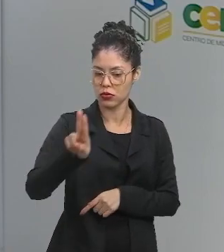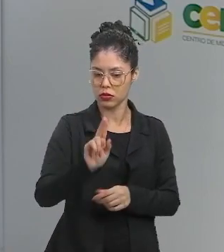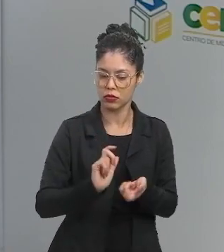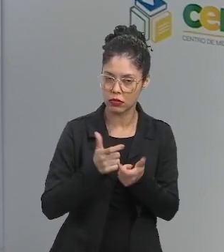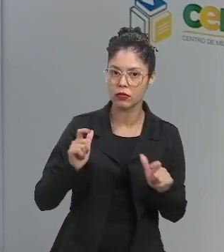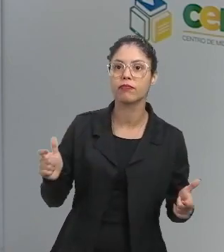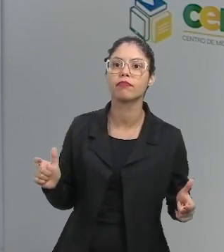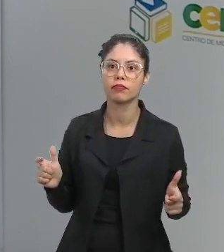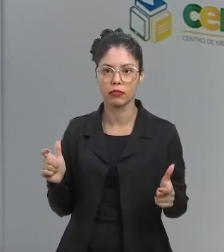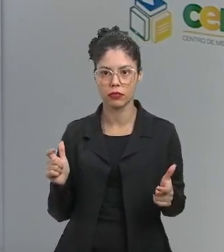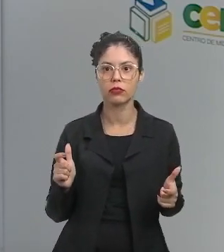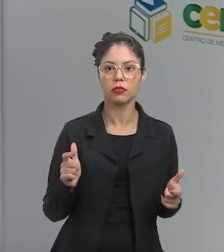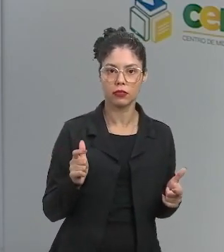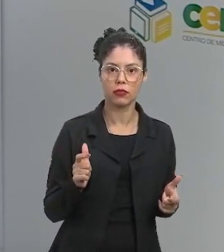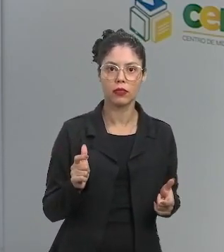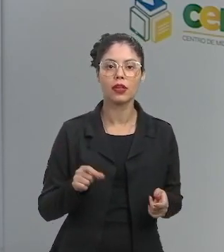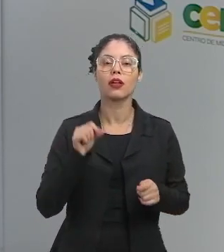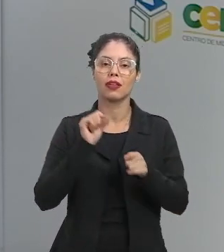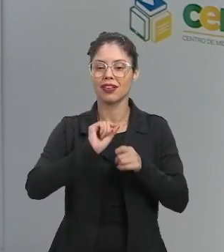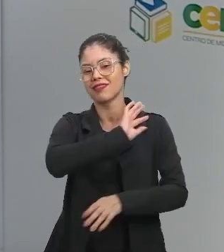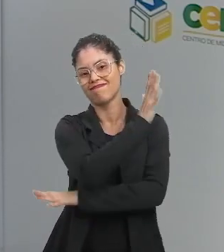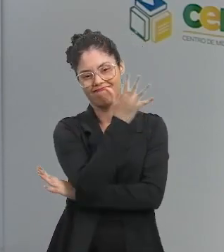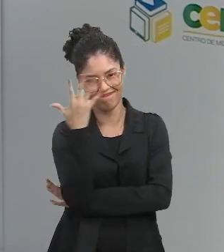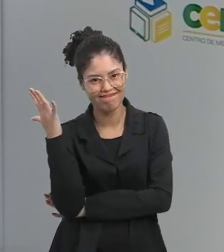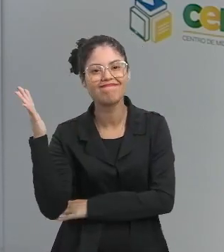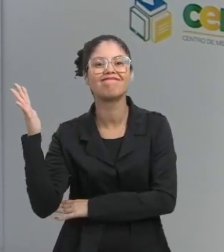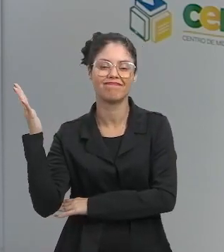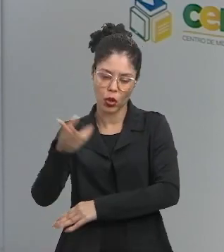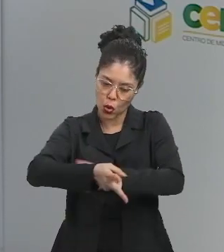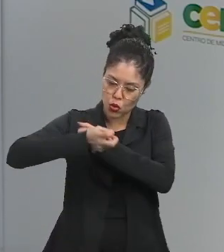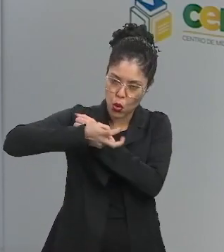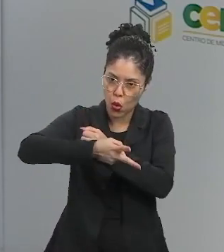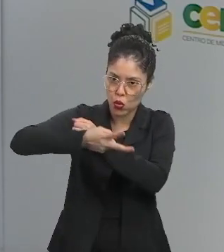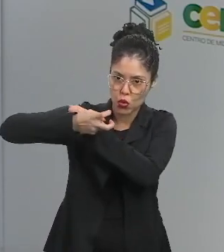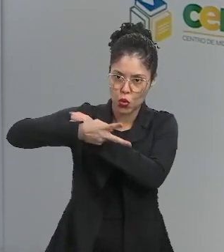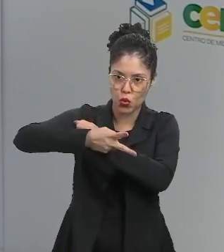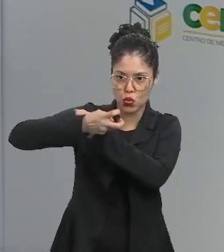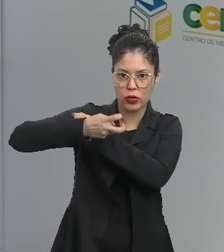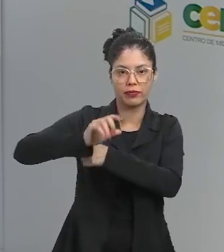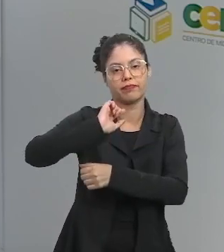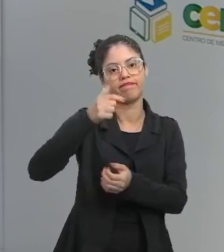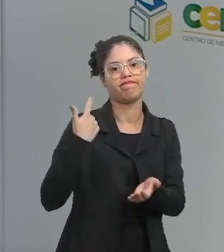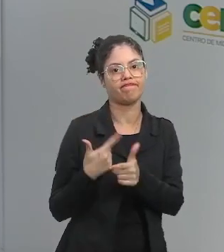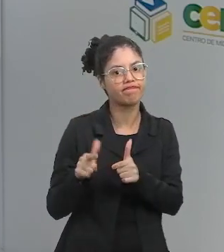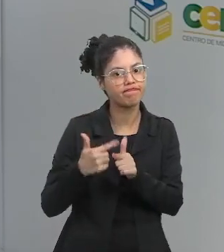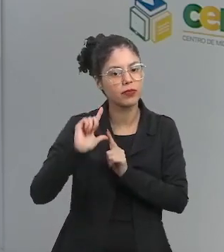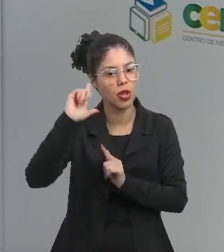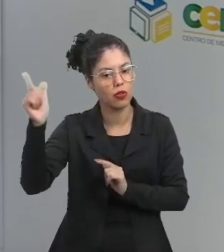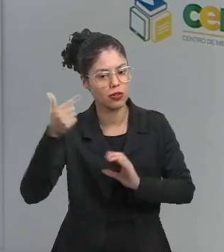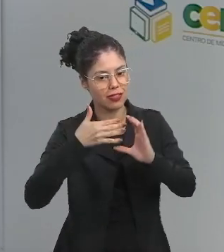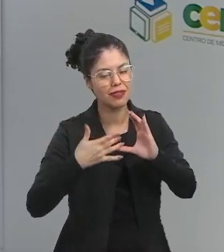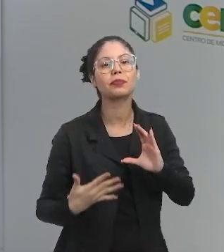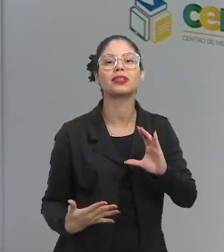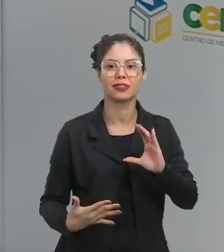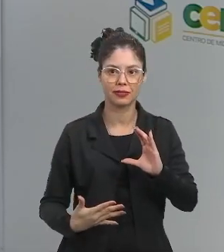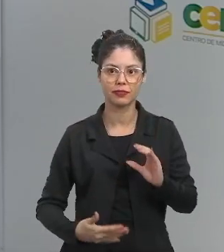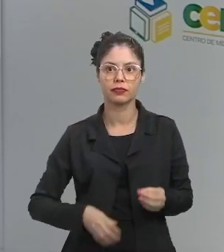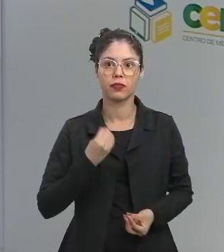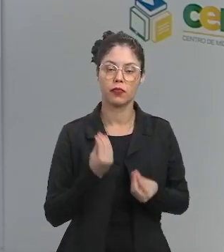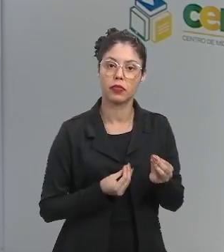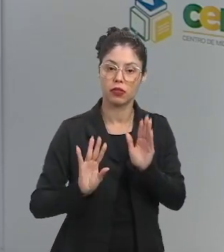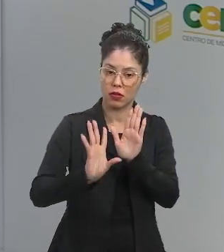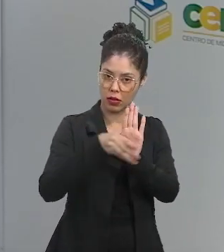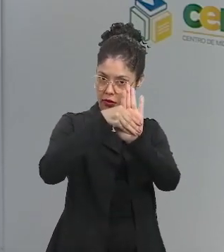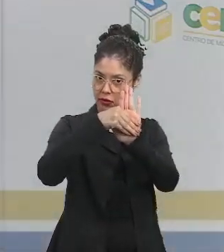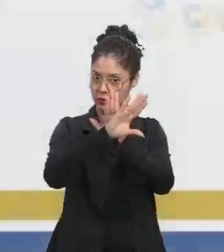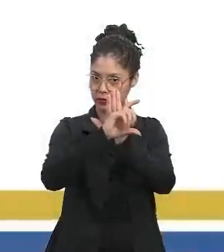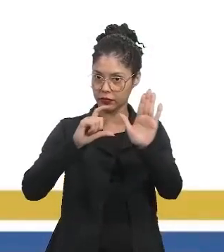os recursos da natureza que está prejudicando as outras espécies. Então, tá. Eu coloquei assim. A